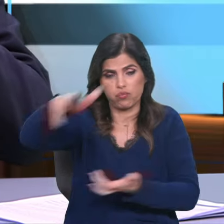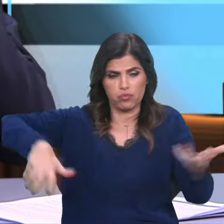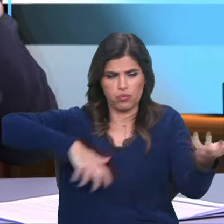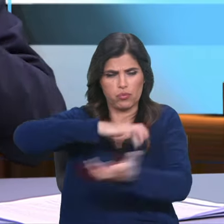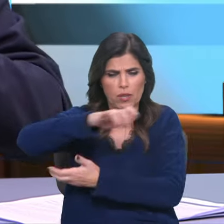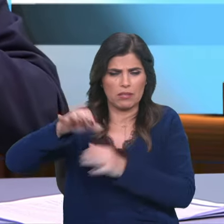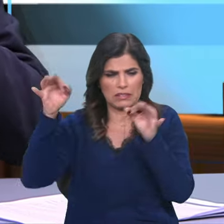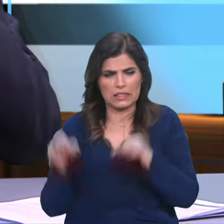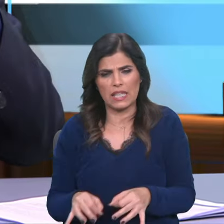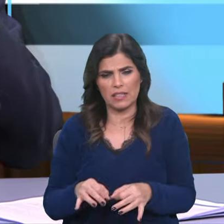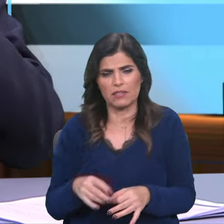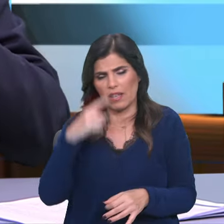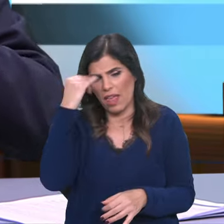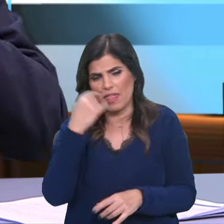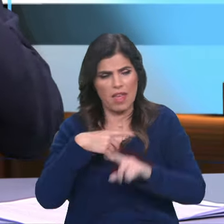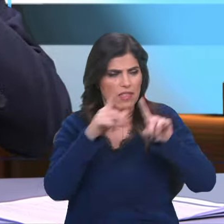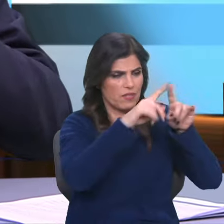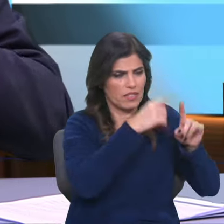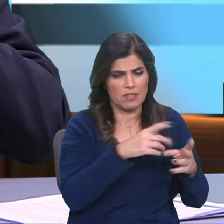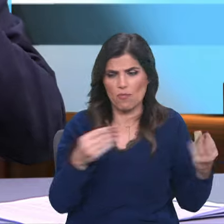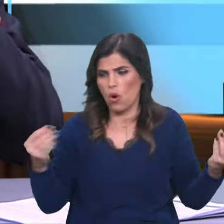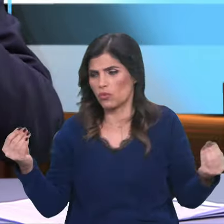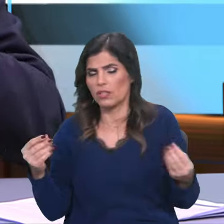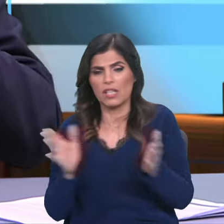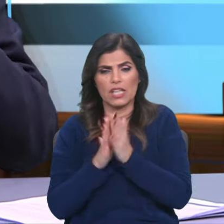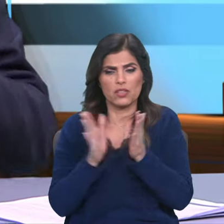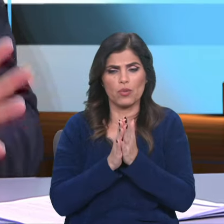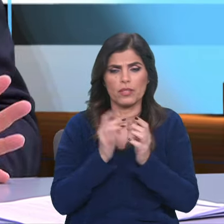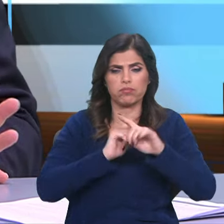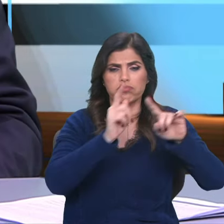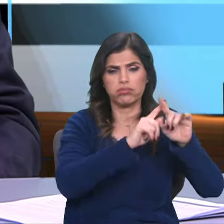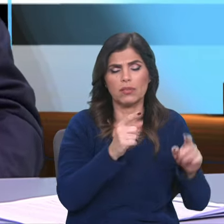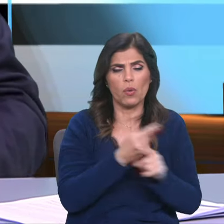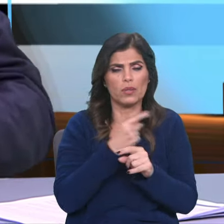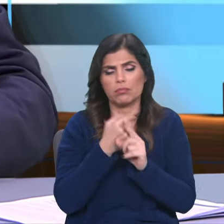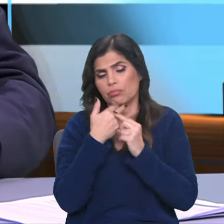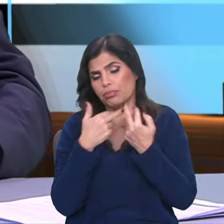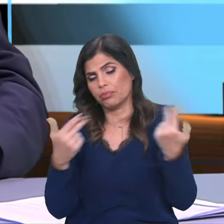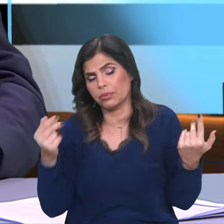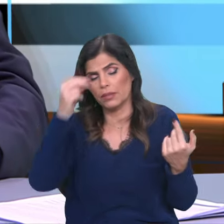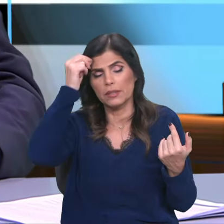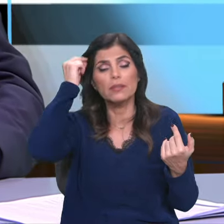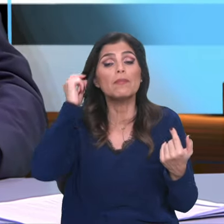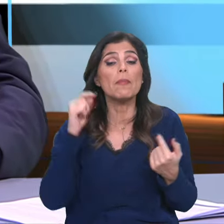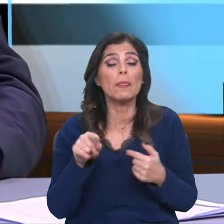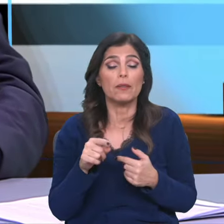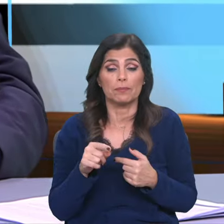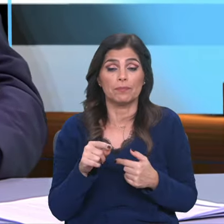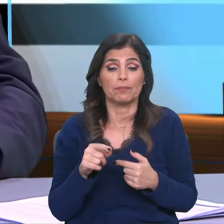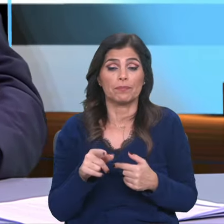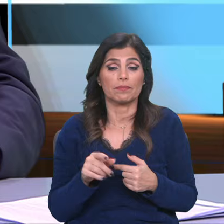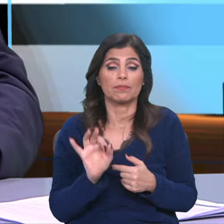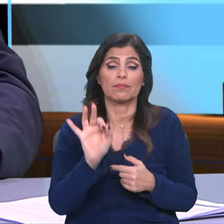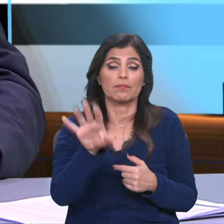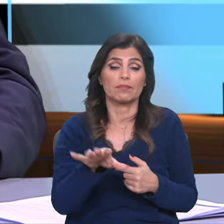havia muitas ideologias, havia religiões, havia várias coisas, não é? E então colocam-lhe